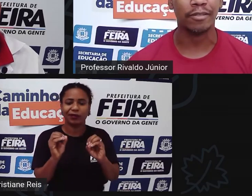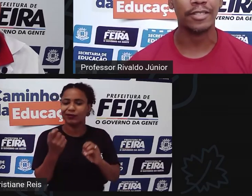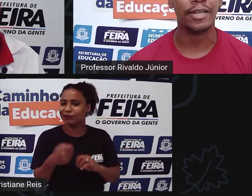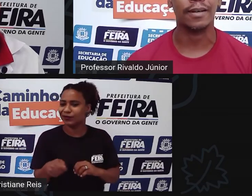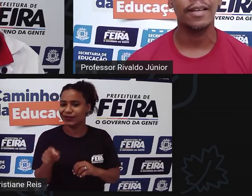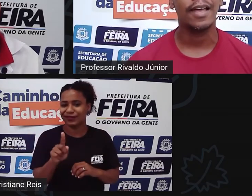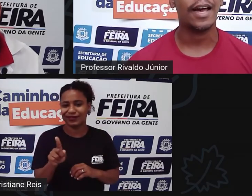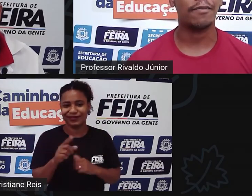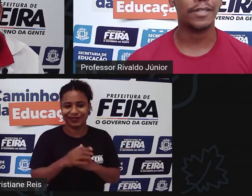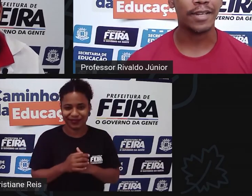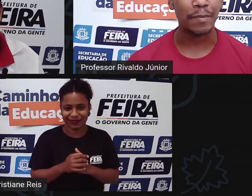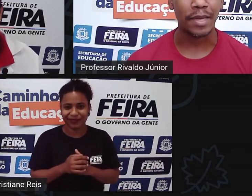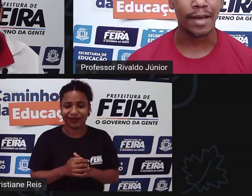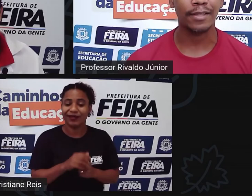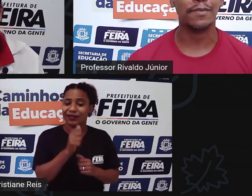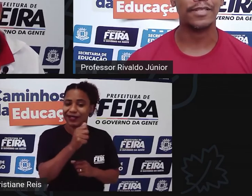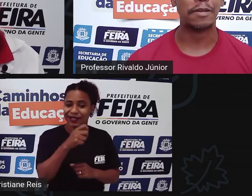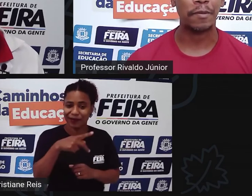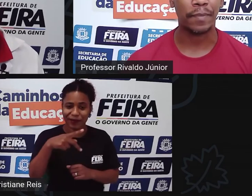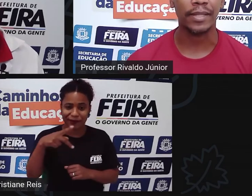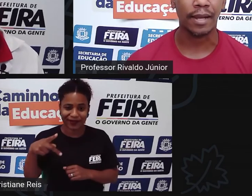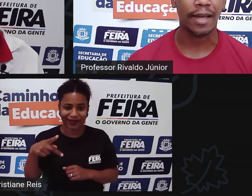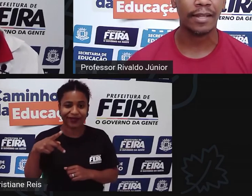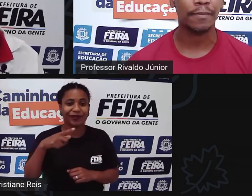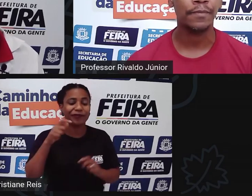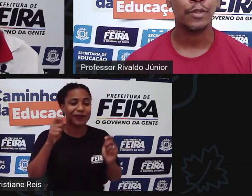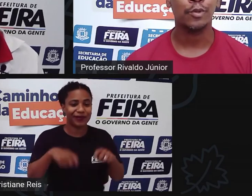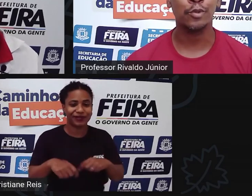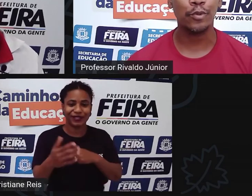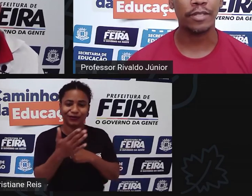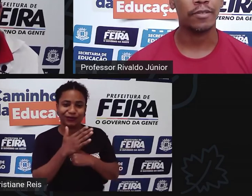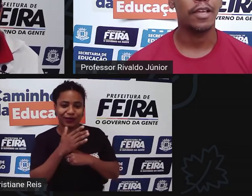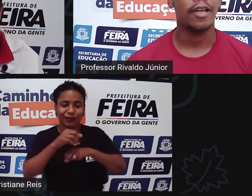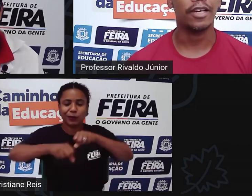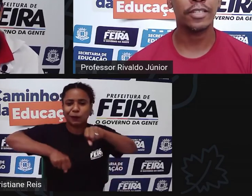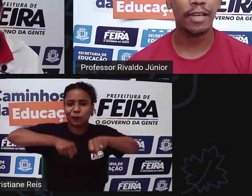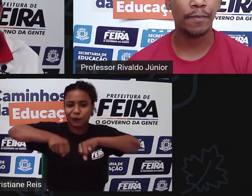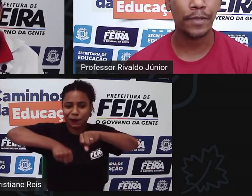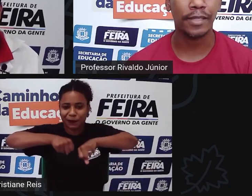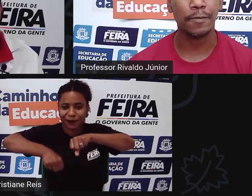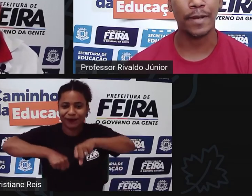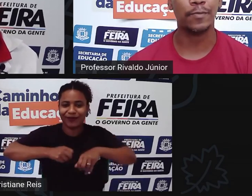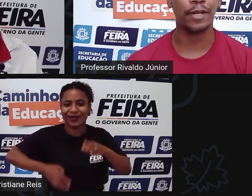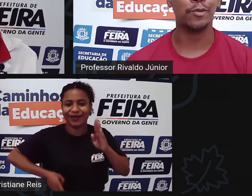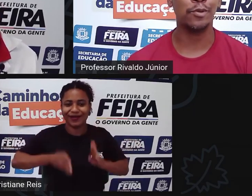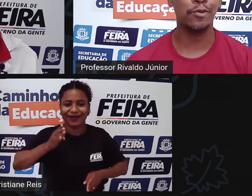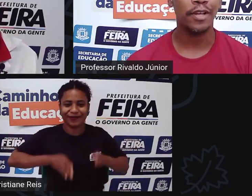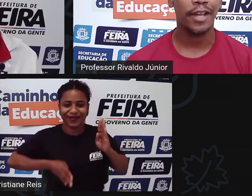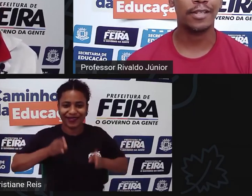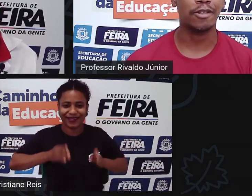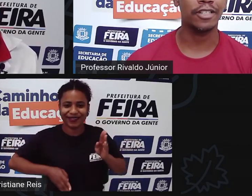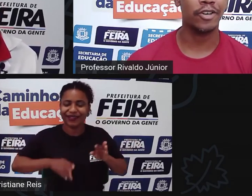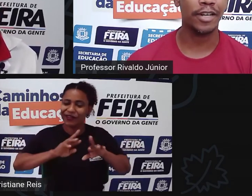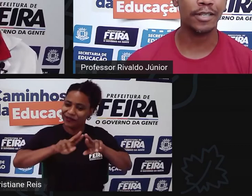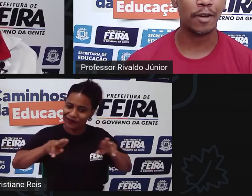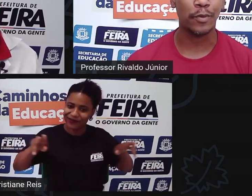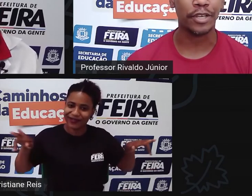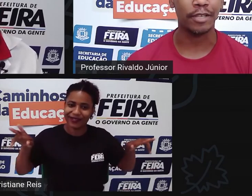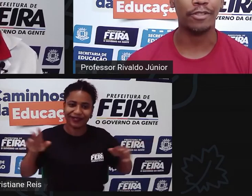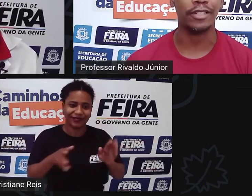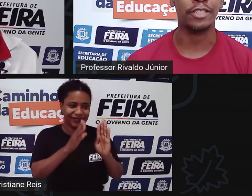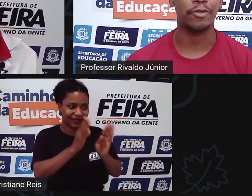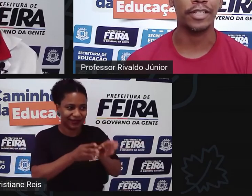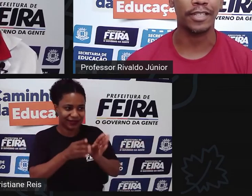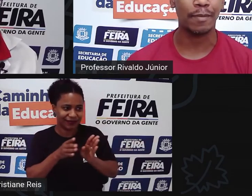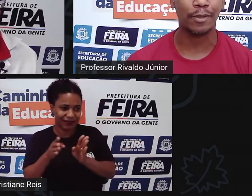que orientam a gente a fazer caminhada a fazer pedalada tudo isso acho que dá porque tem espaço para tudo é só a gente organizar um